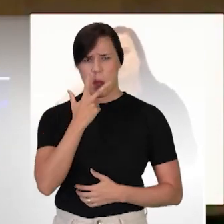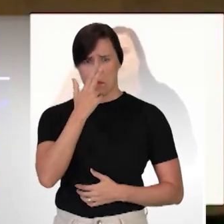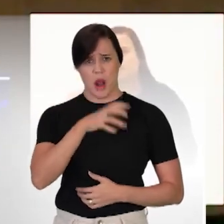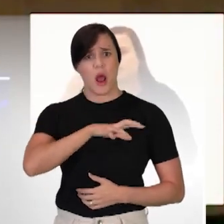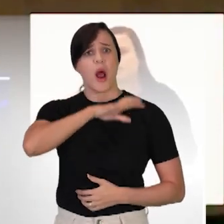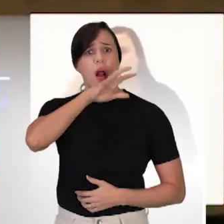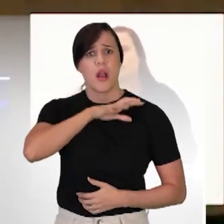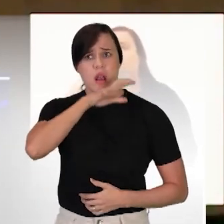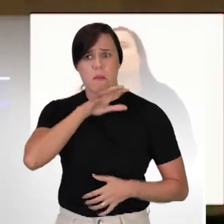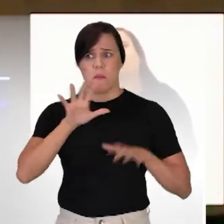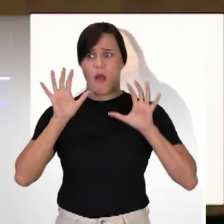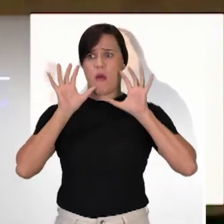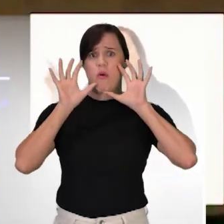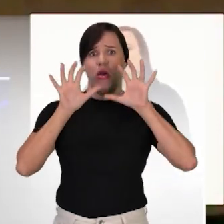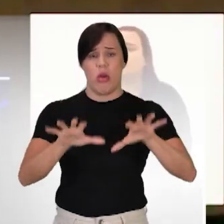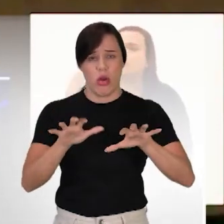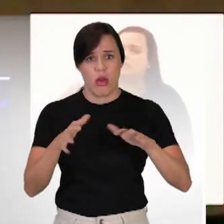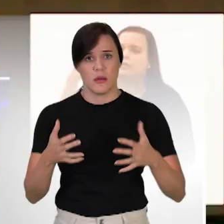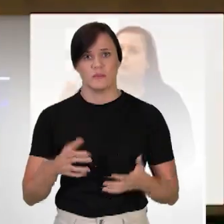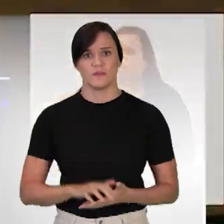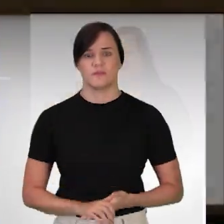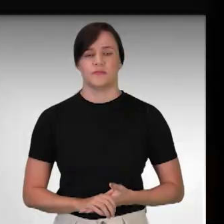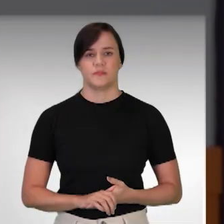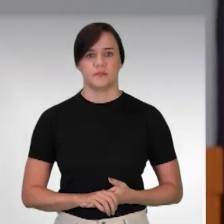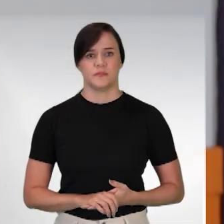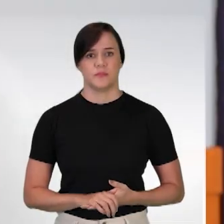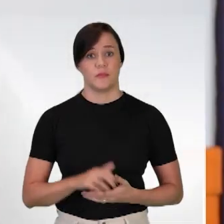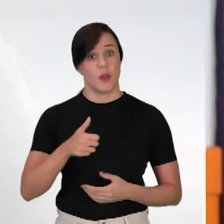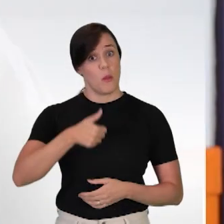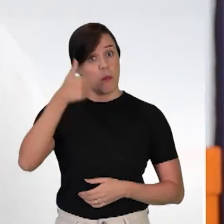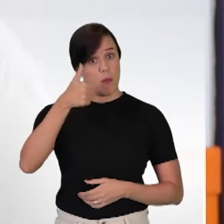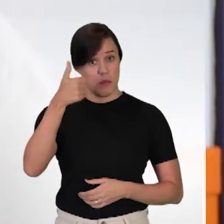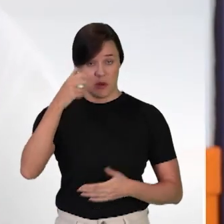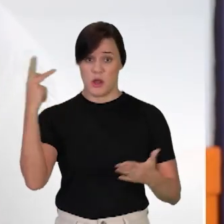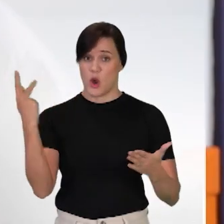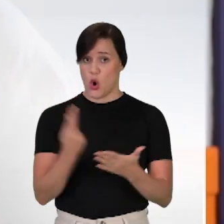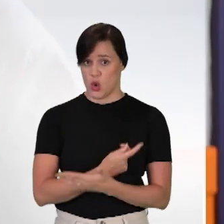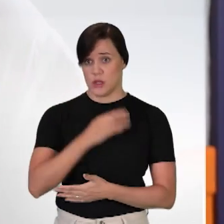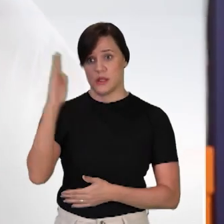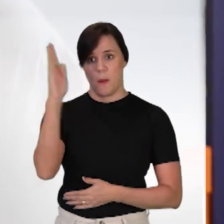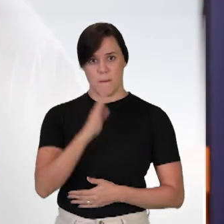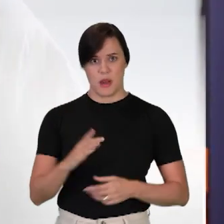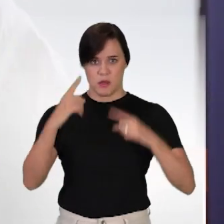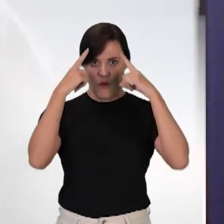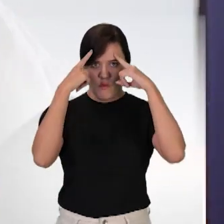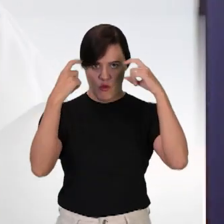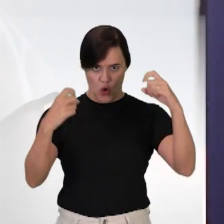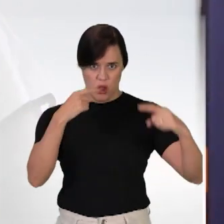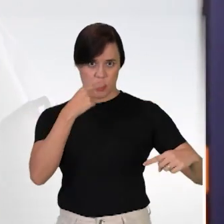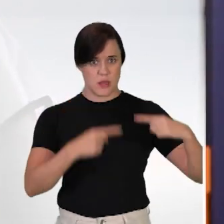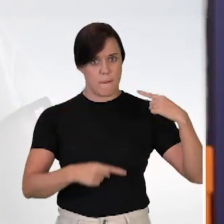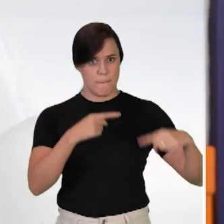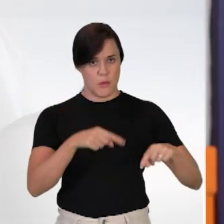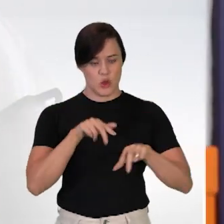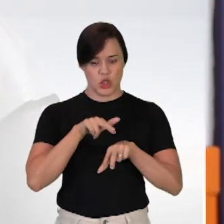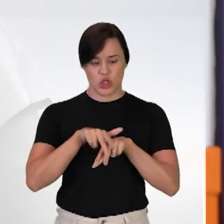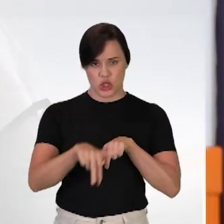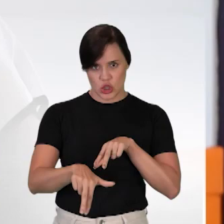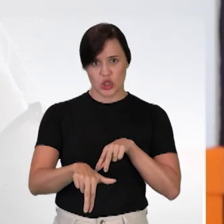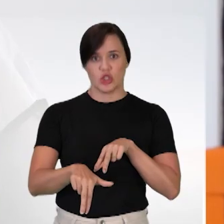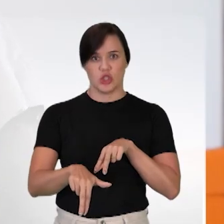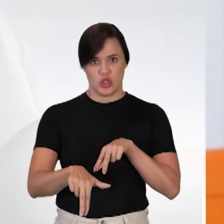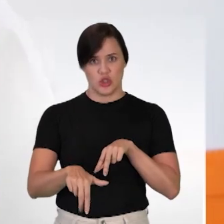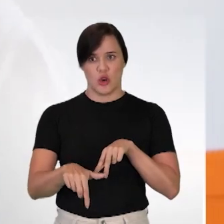Beuzebú, porque é uma aberração da natureza. O primeiro caso no Brasil de violência política de gênero, eu